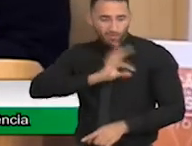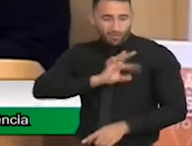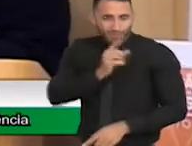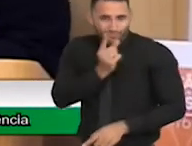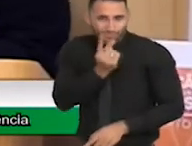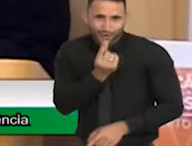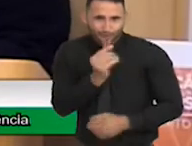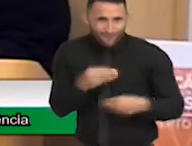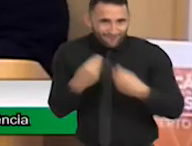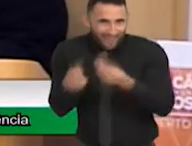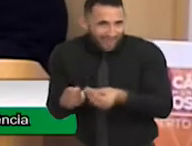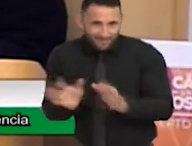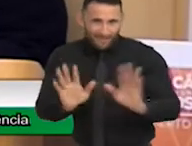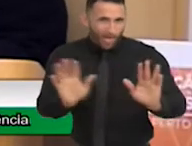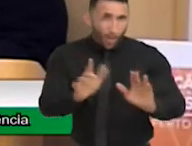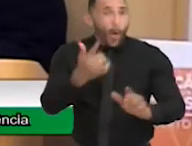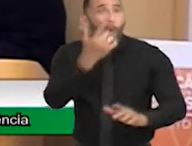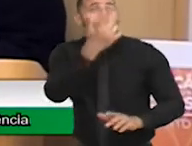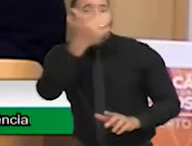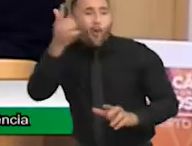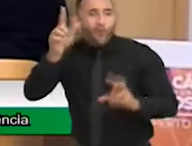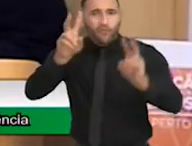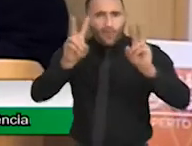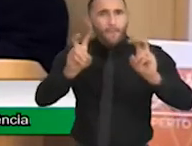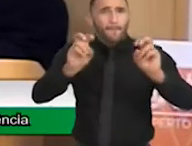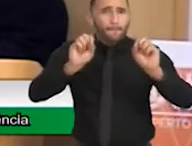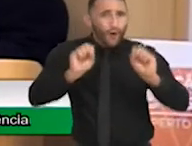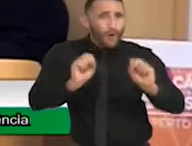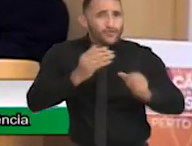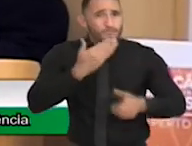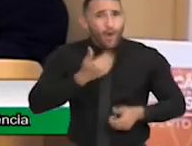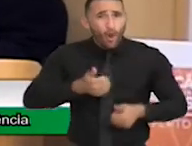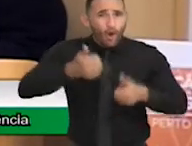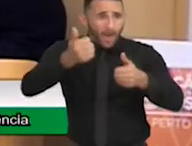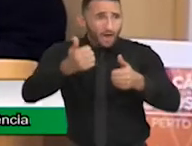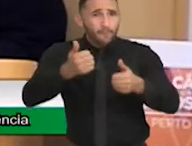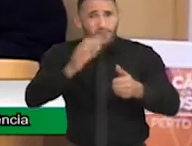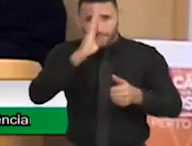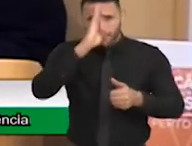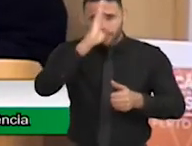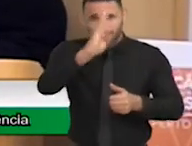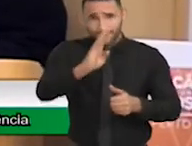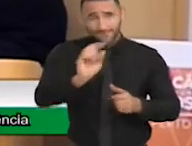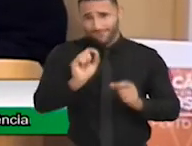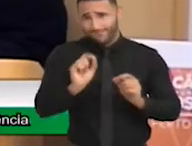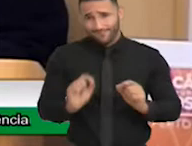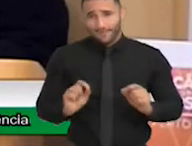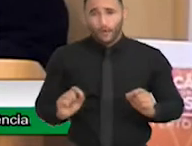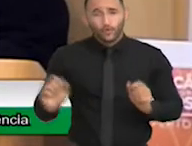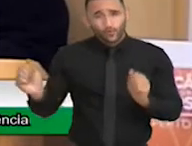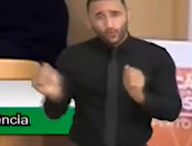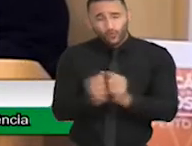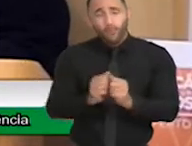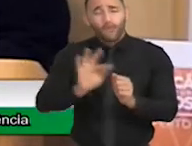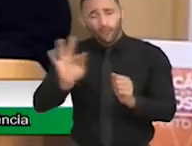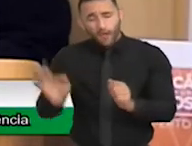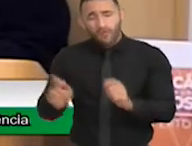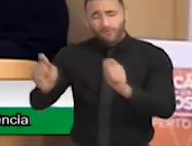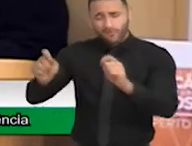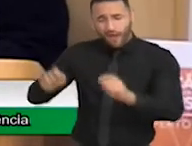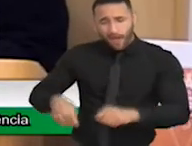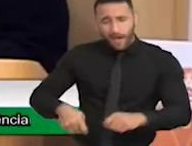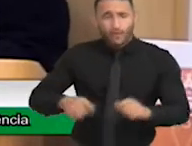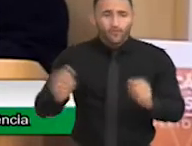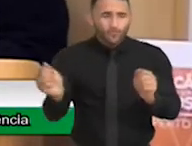outras questões que podem ser otimizadas e ser trabalhadas dentro de uma questão matricial, junto com faculdades, junto com o governo,